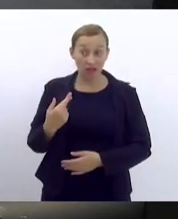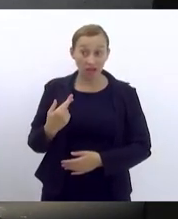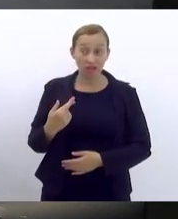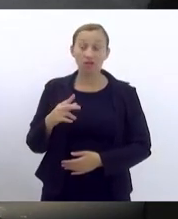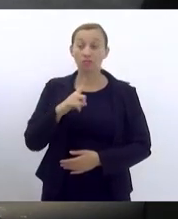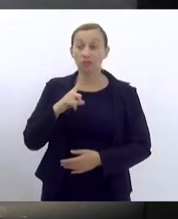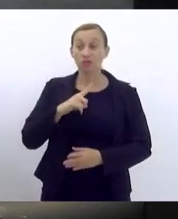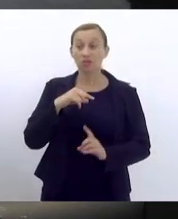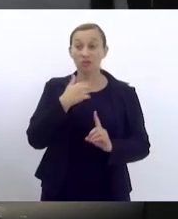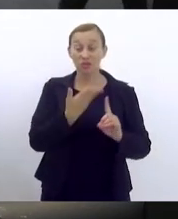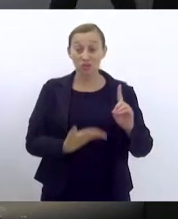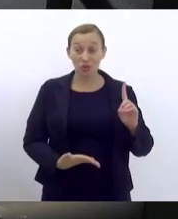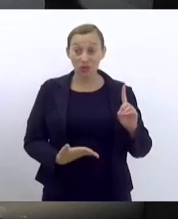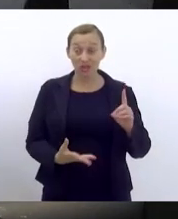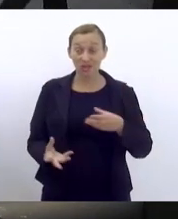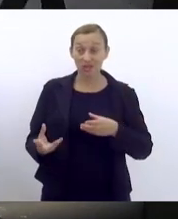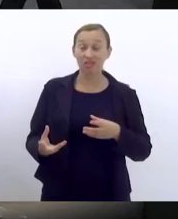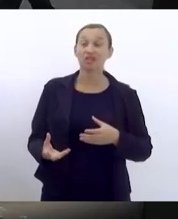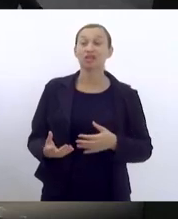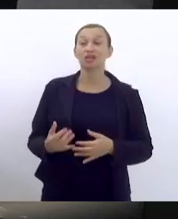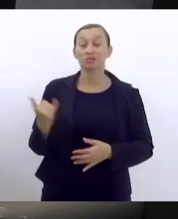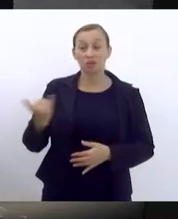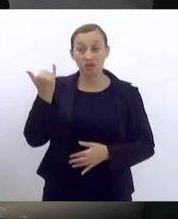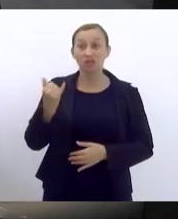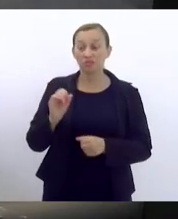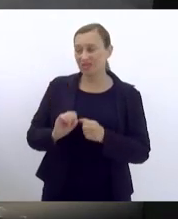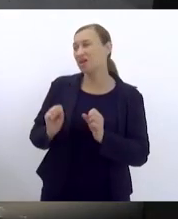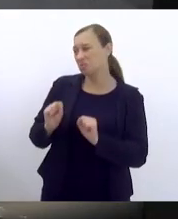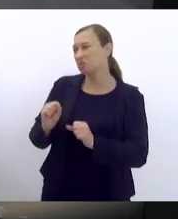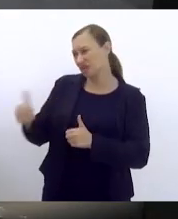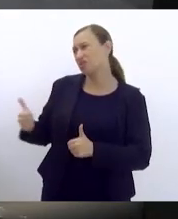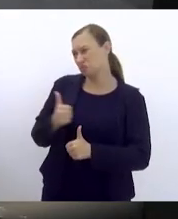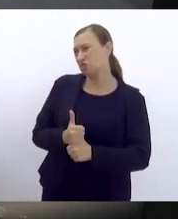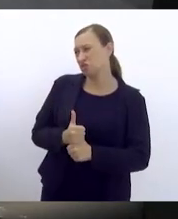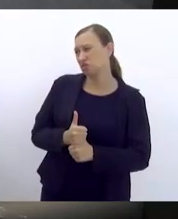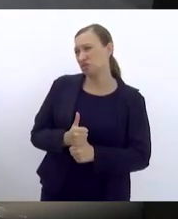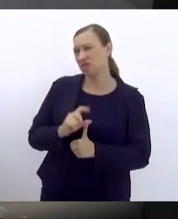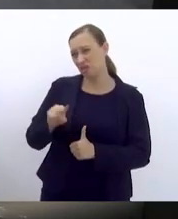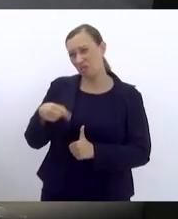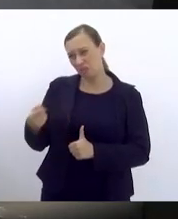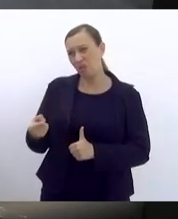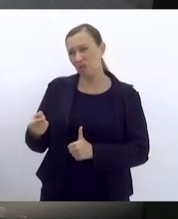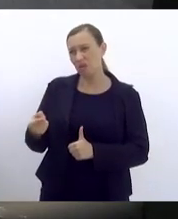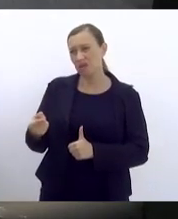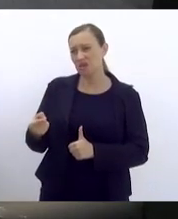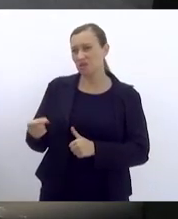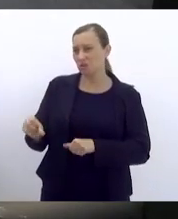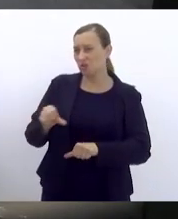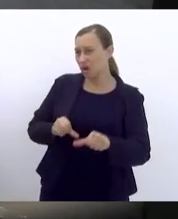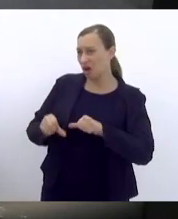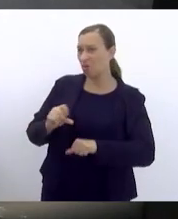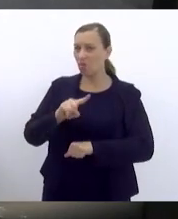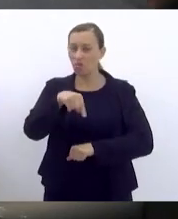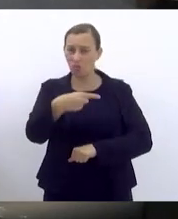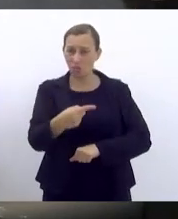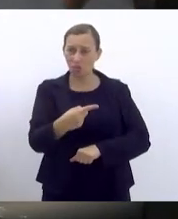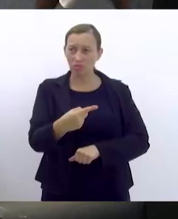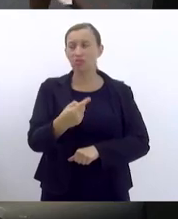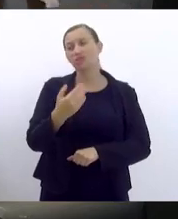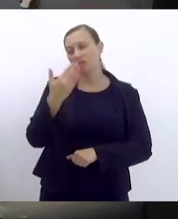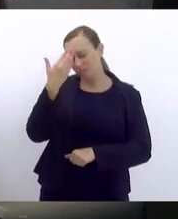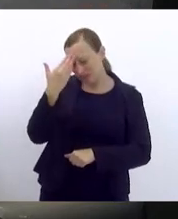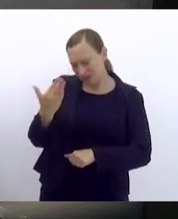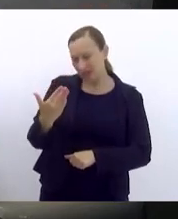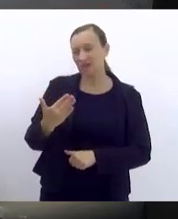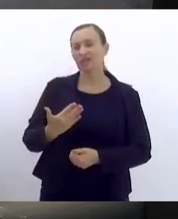uma solene externa para fazer se pudesse presidir e depois alternar com os agradeceria